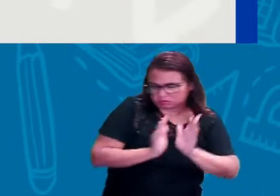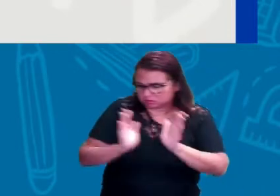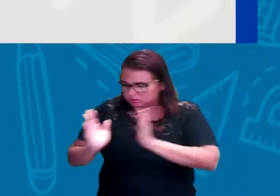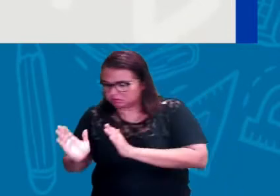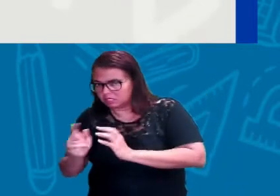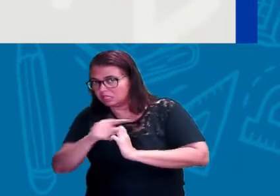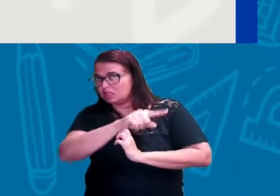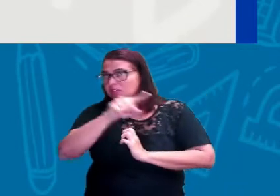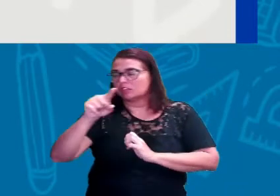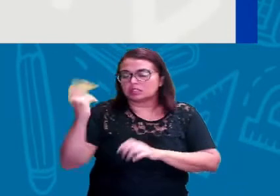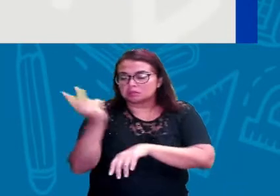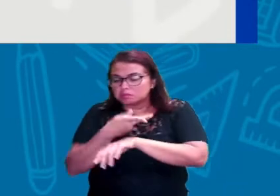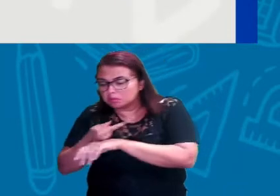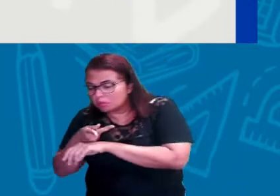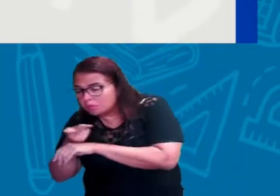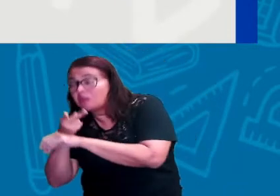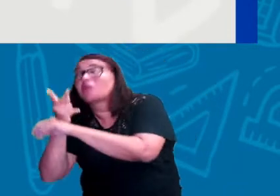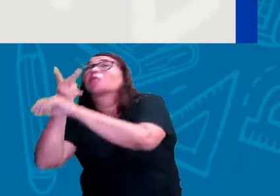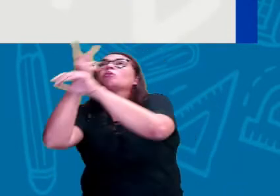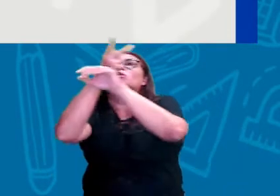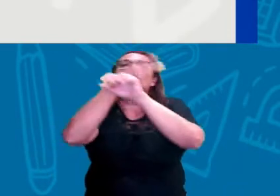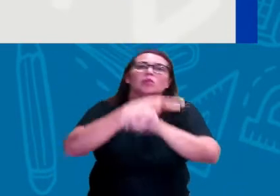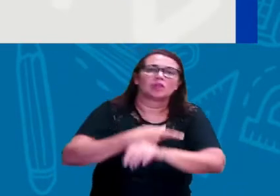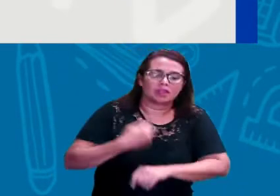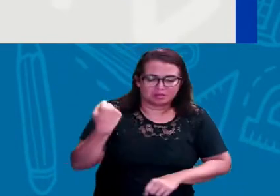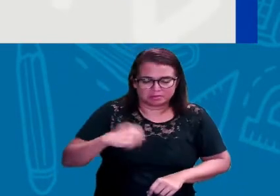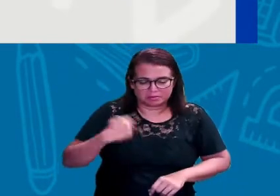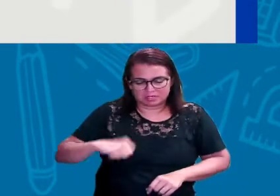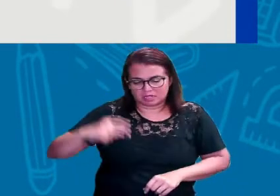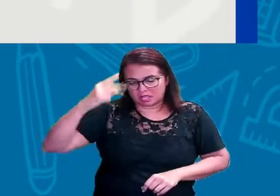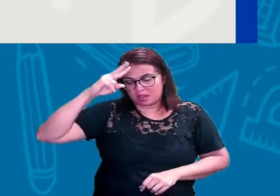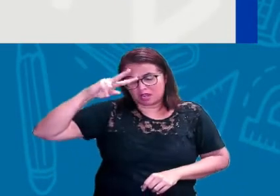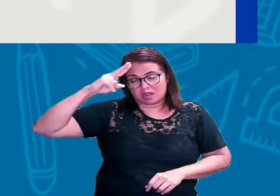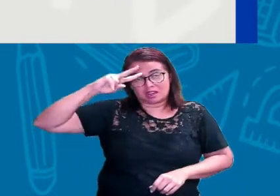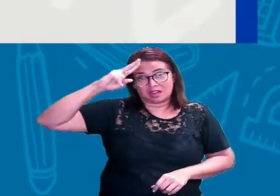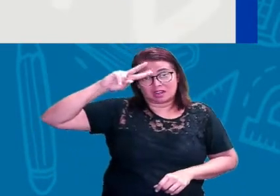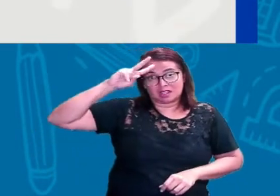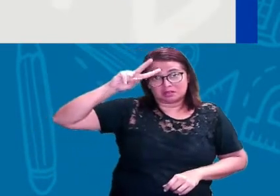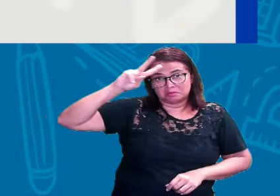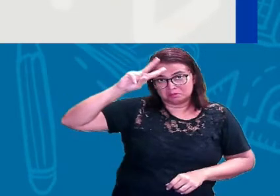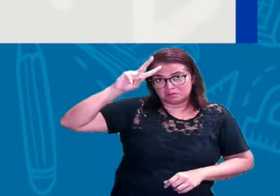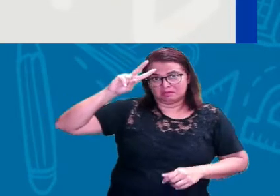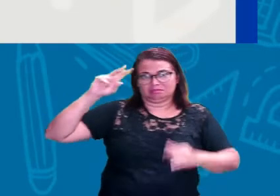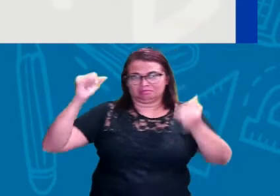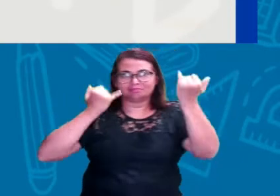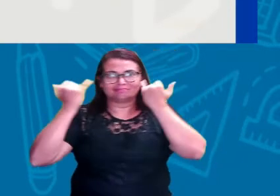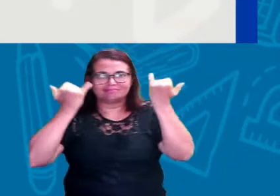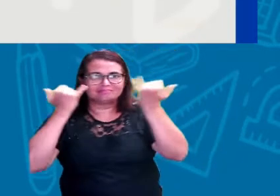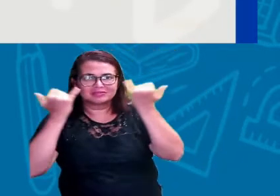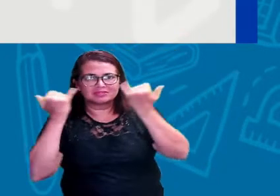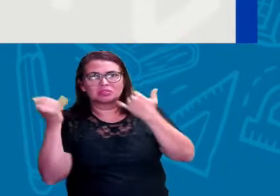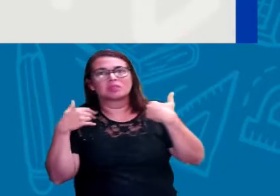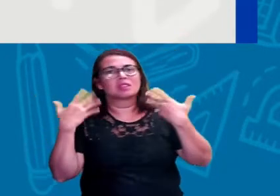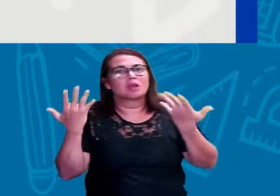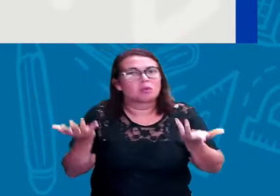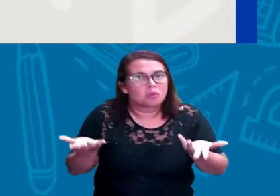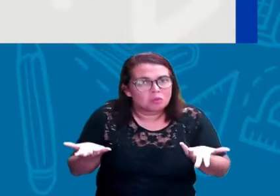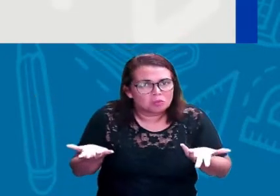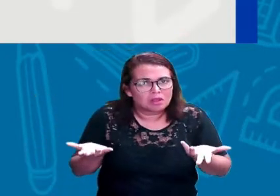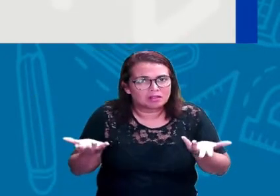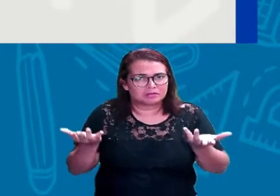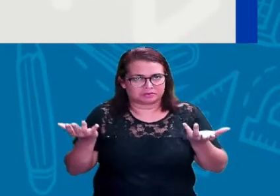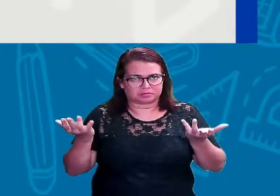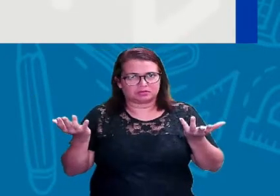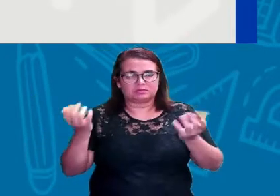você pode ir procurando nessas localizações. Então eu preciso estar atento às informações do que é dado para eu